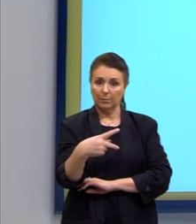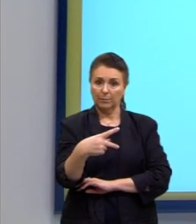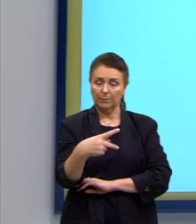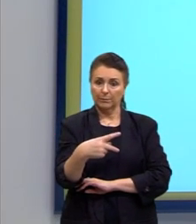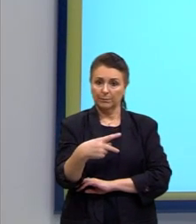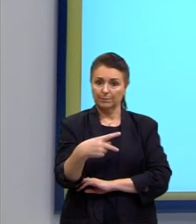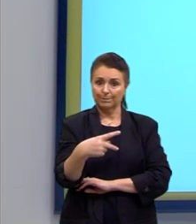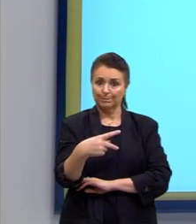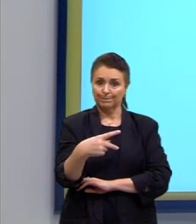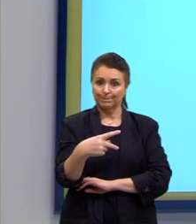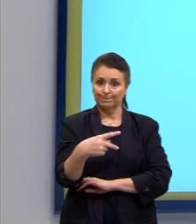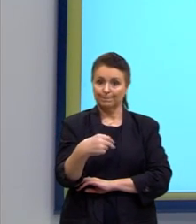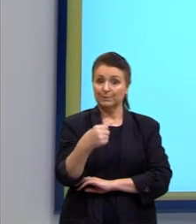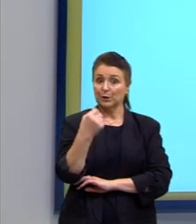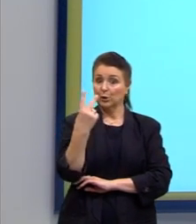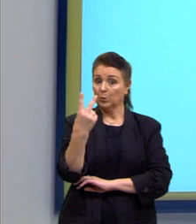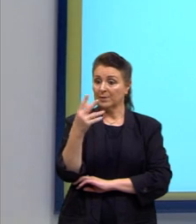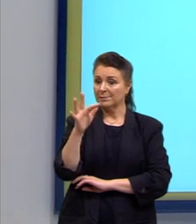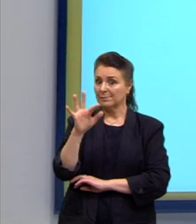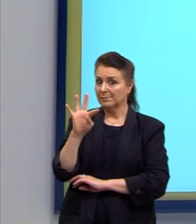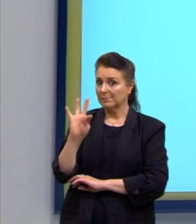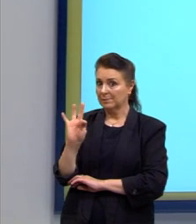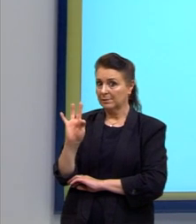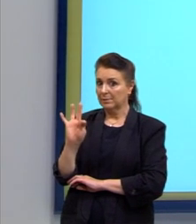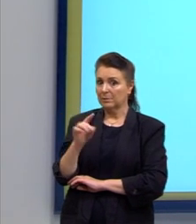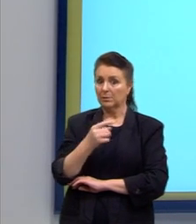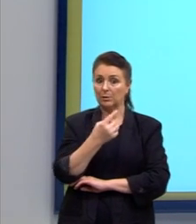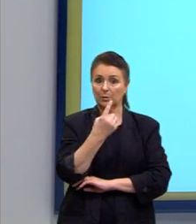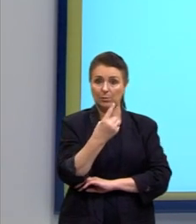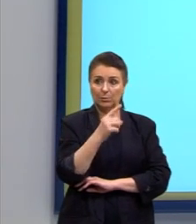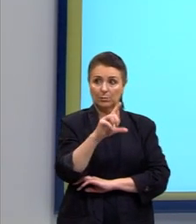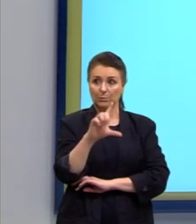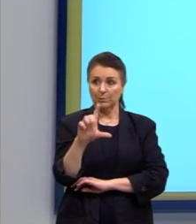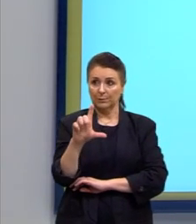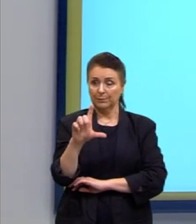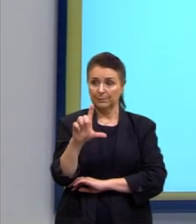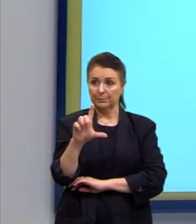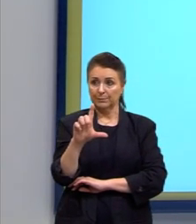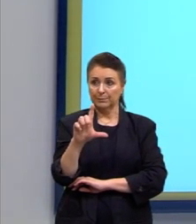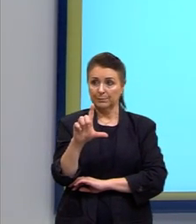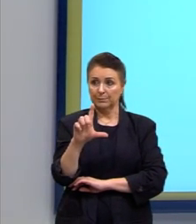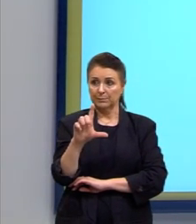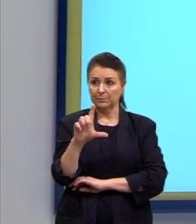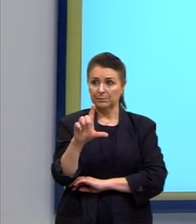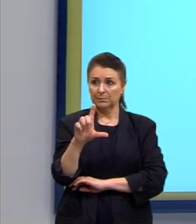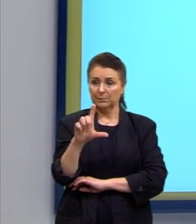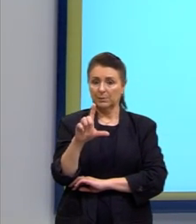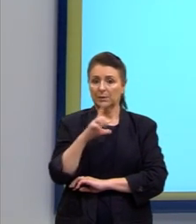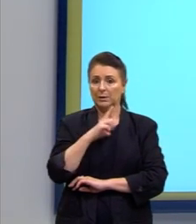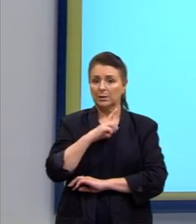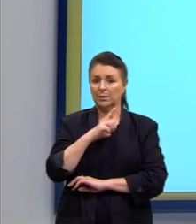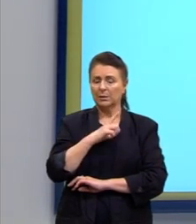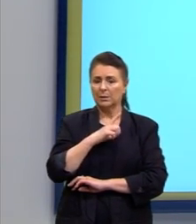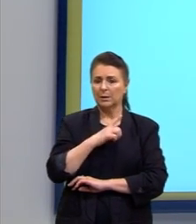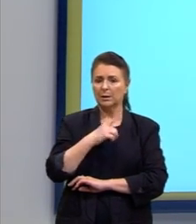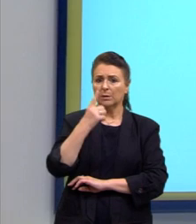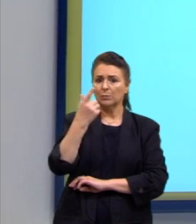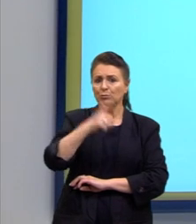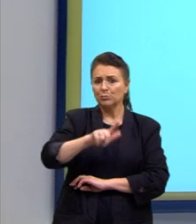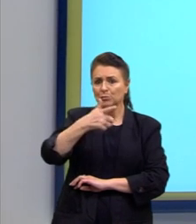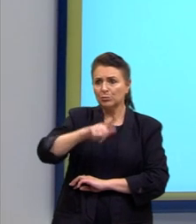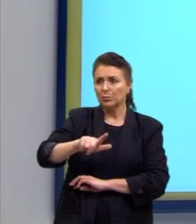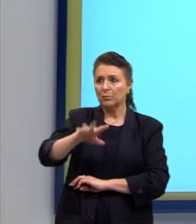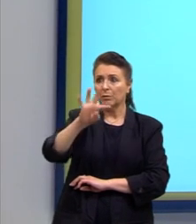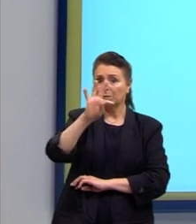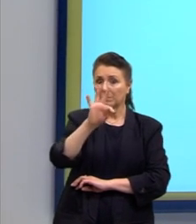temos dois T's e um R. E aí, ocorre uma repetição. O T, ele